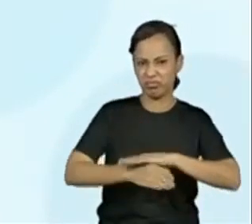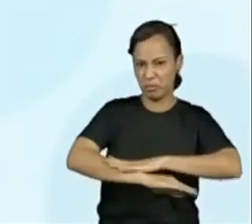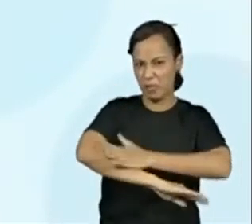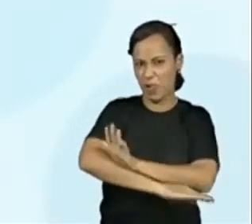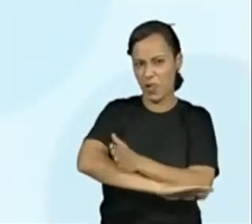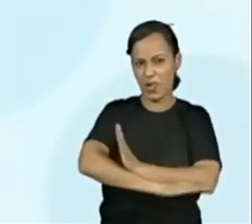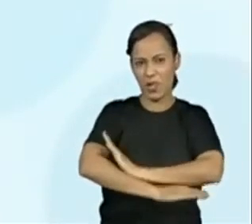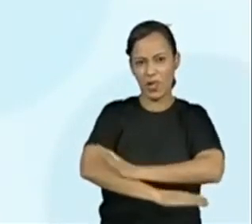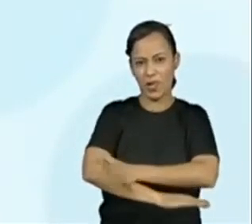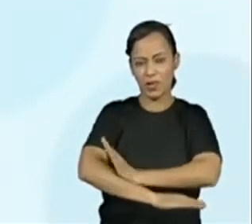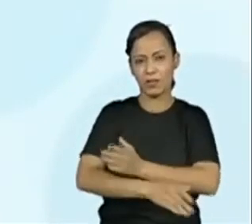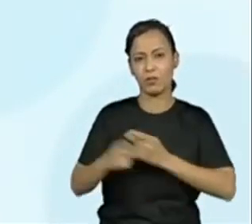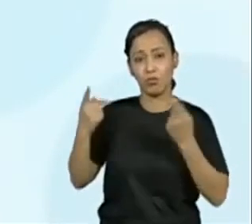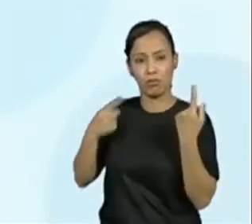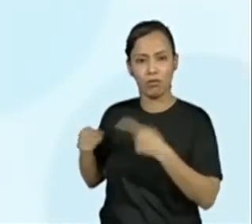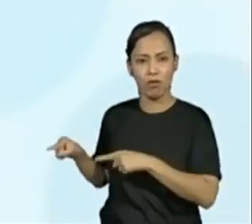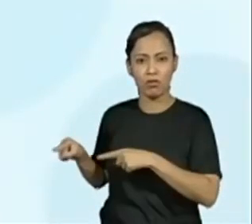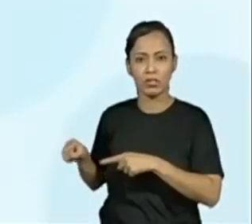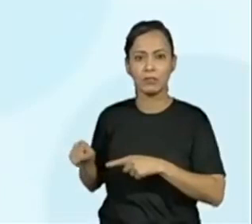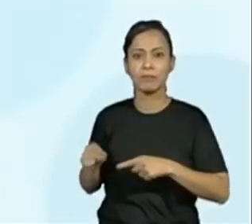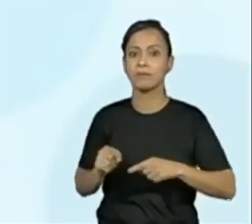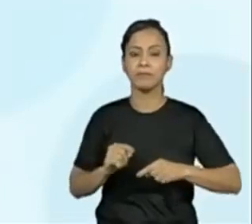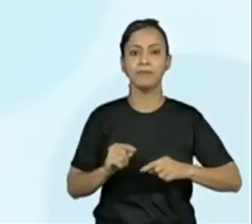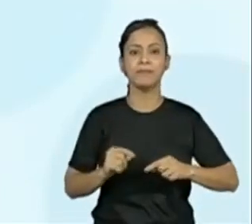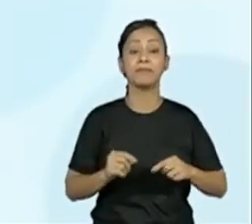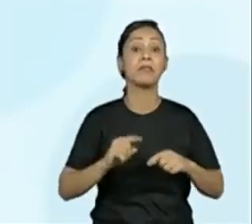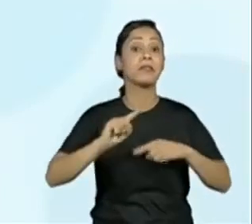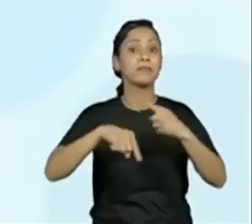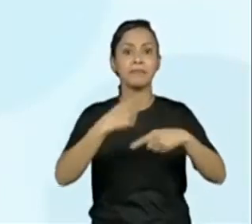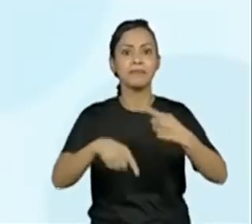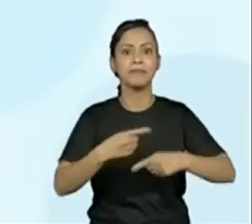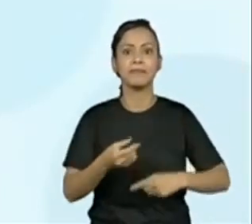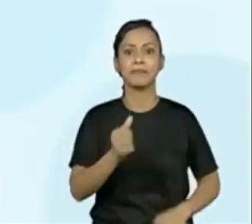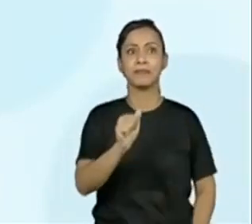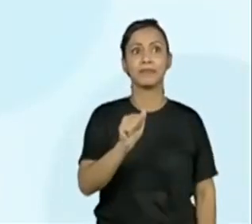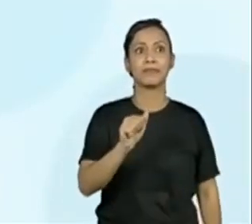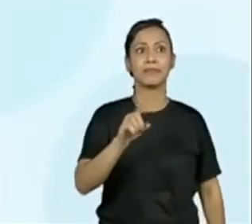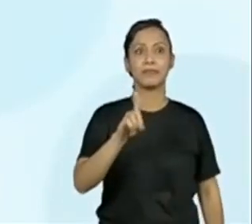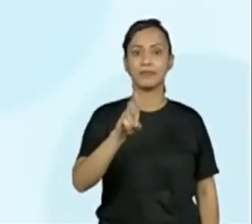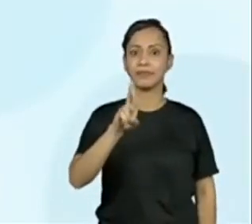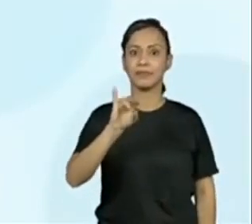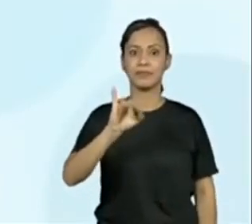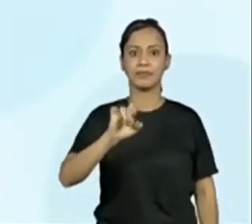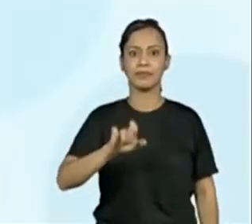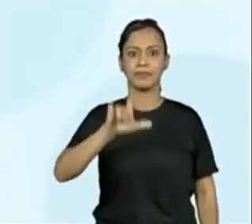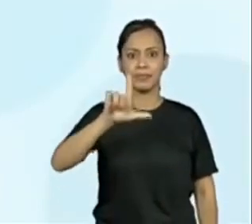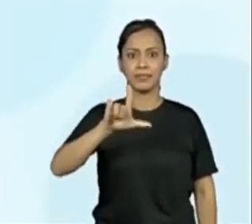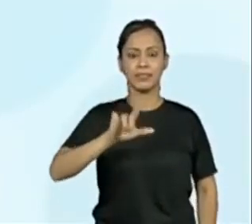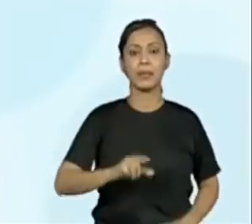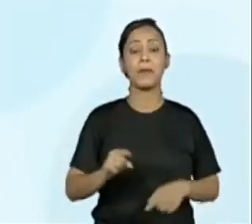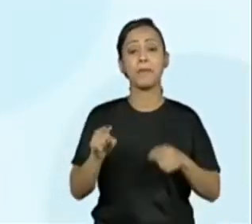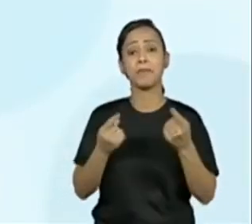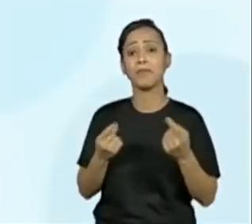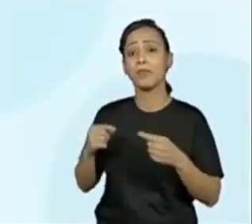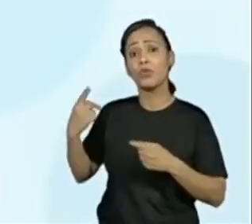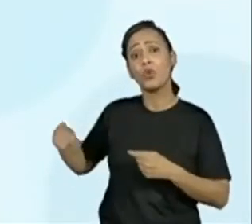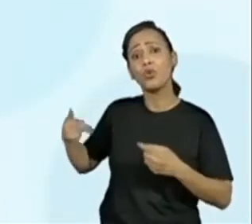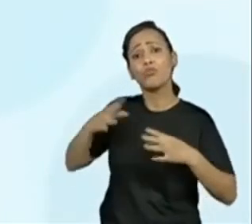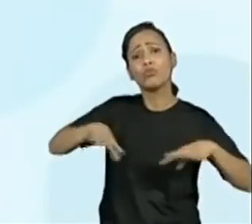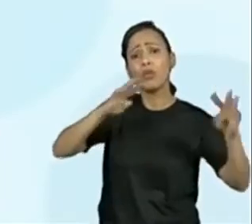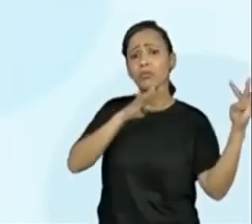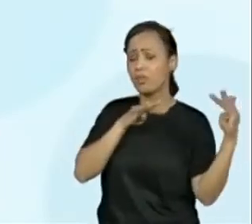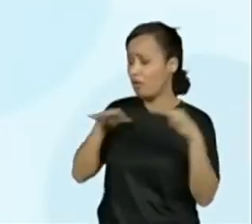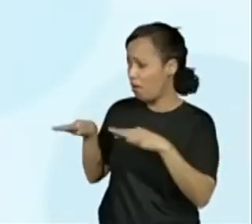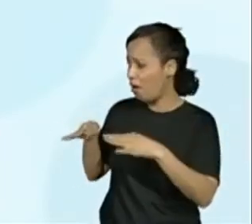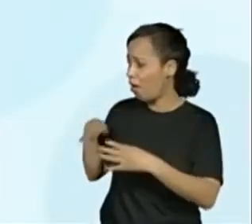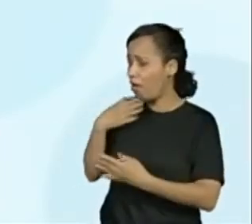foi instaurada e a solidariedade Adriel tomou conta da rede social. É, aí também não está falando o que ele